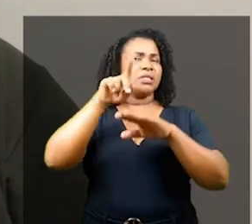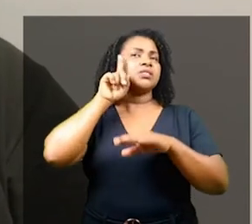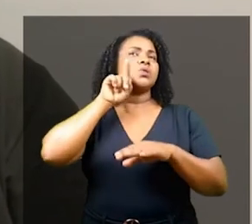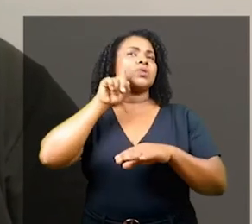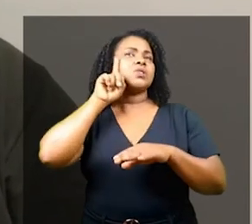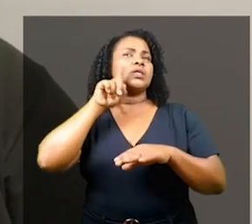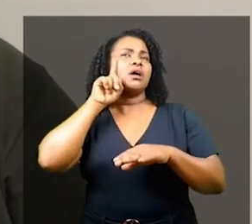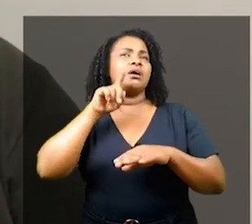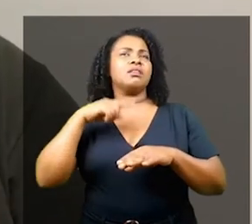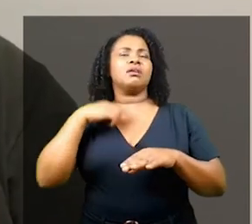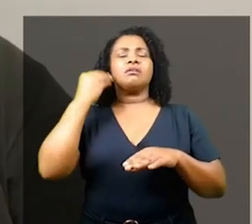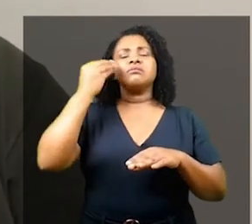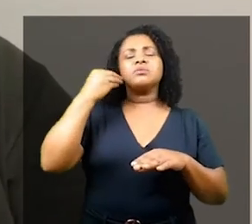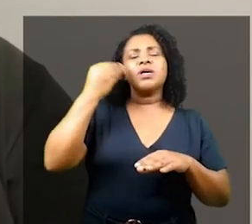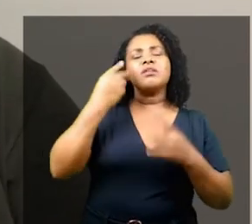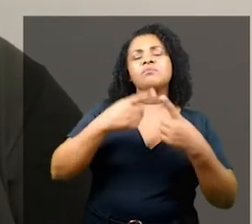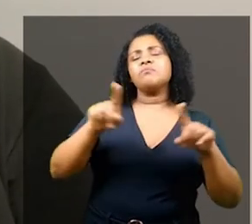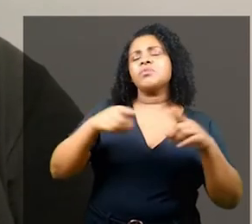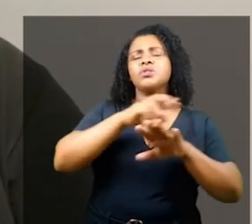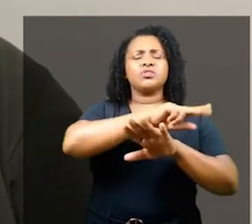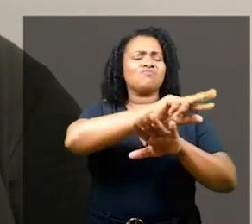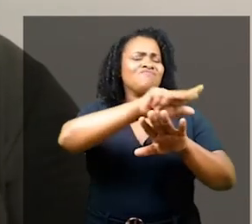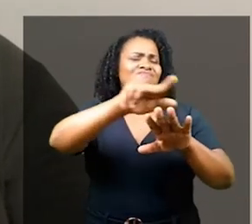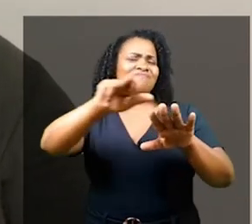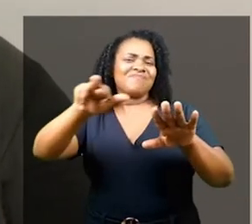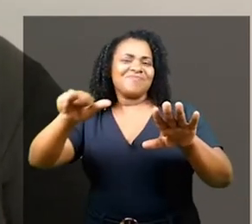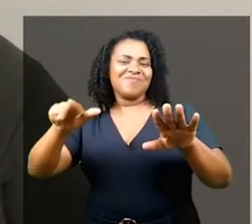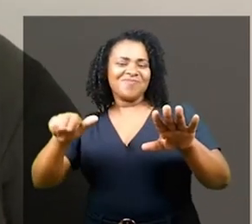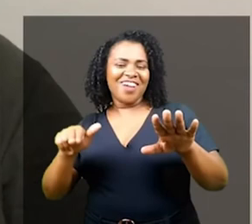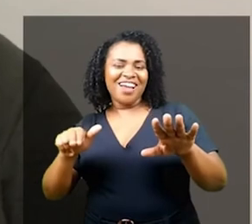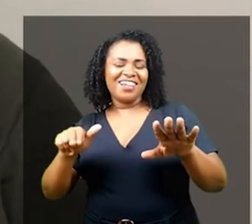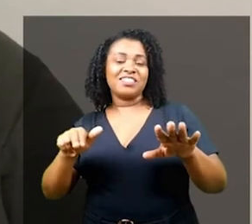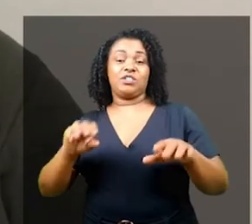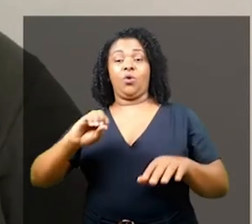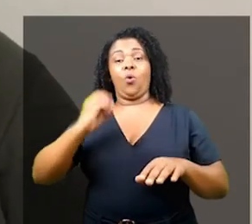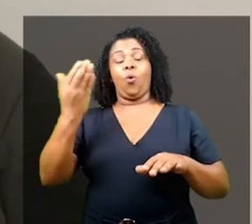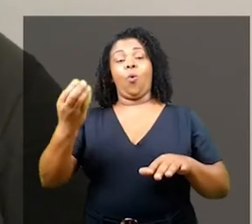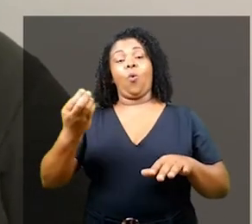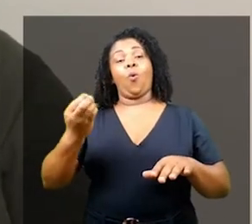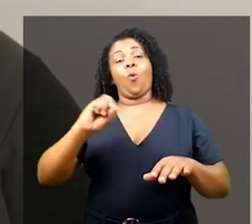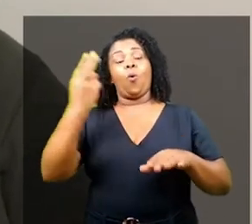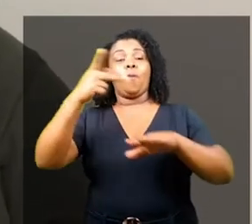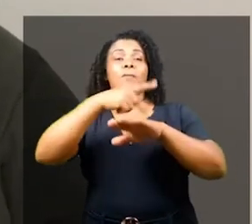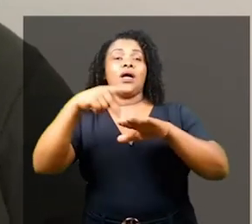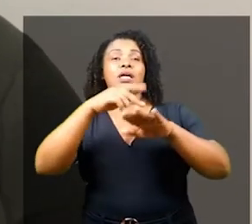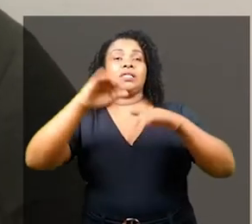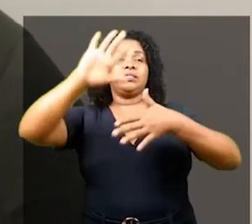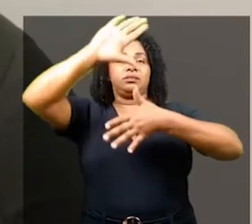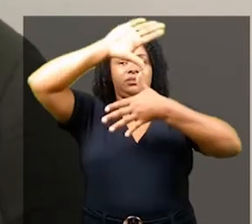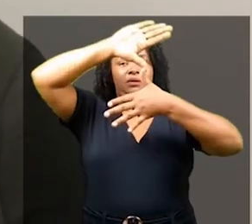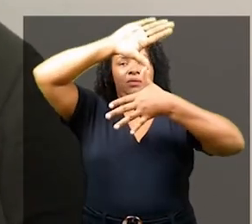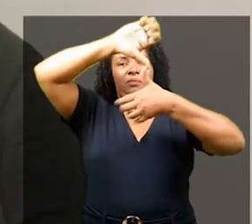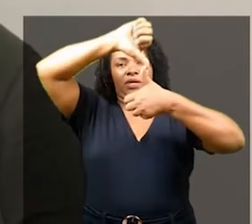Assim como os estadunidenses experienciaram no jazz, no funk, do rhythm and blues e no rock and roll, ou